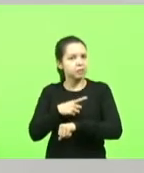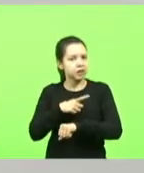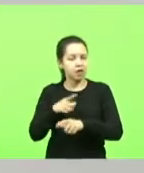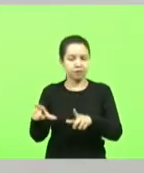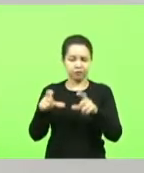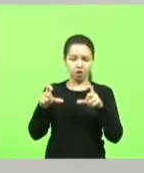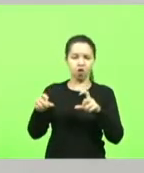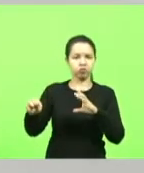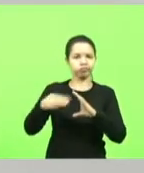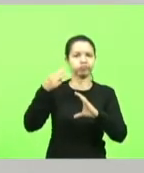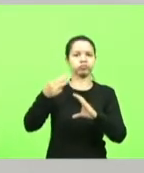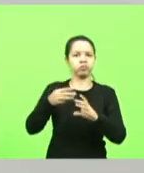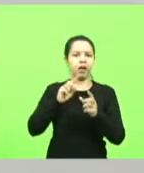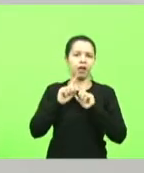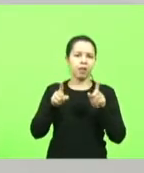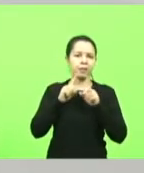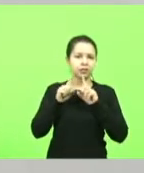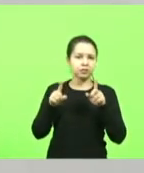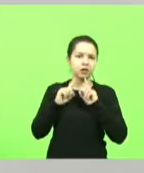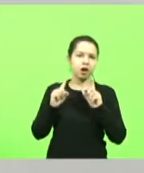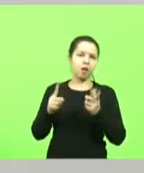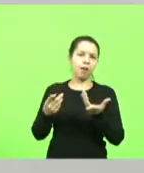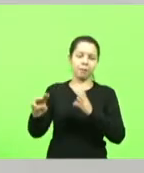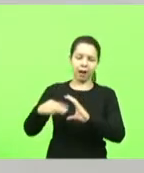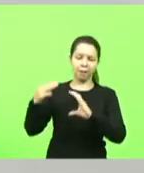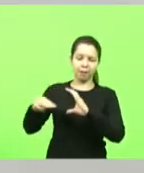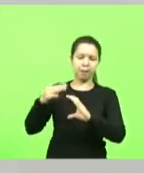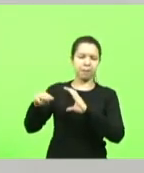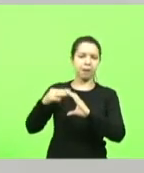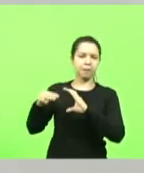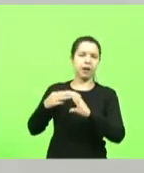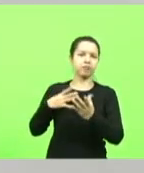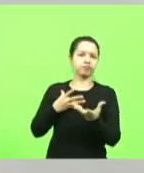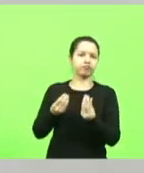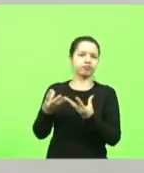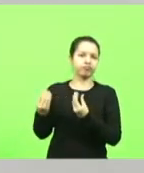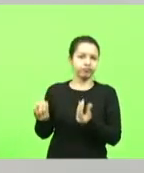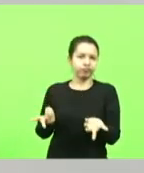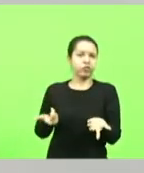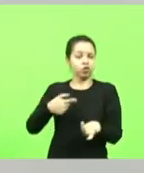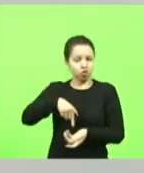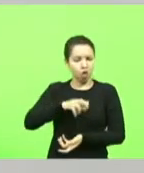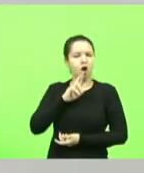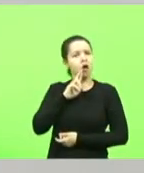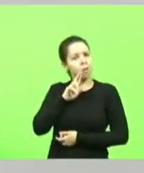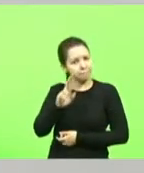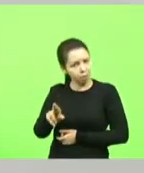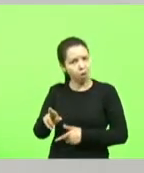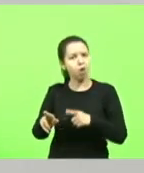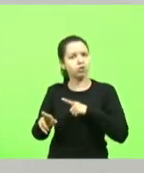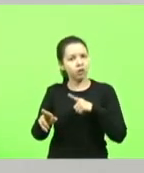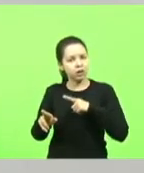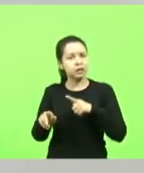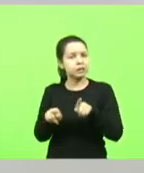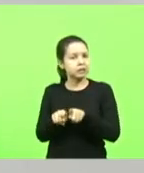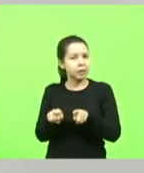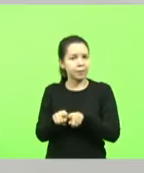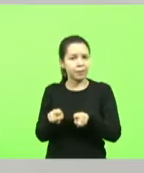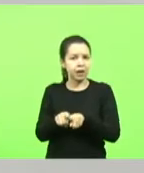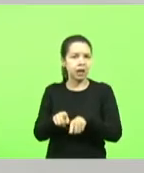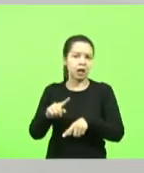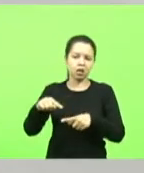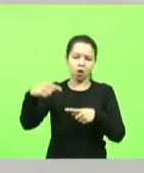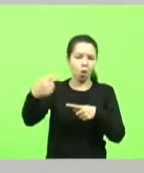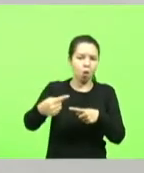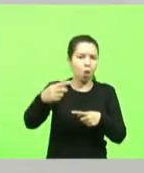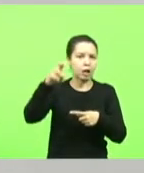reclamação que as pessoas nos mandam além da gente responder quando pode já na primeira quinta ou